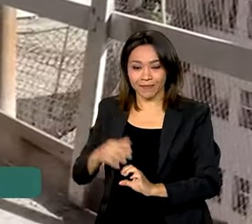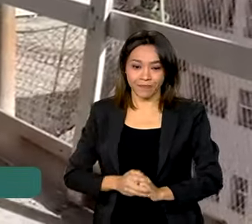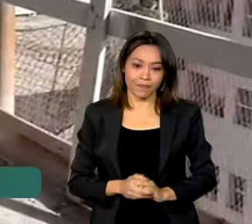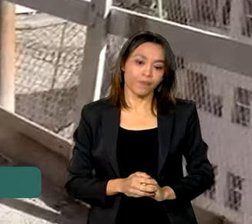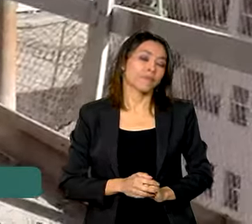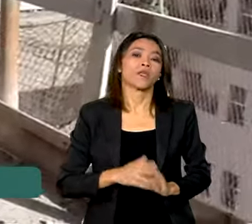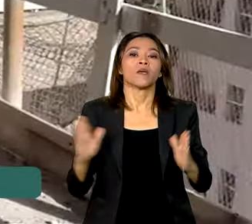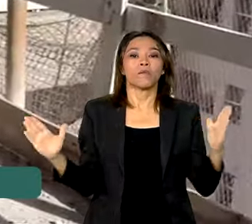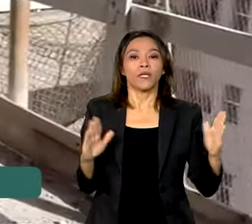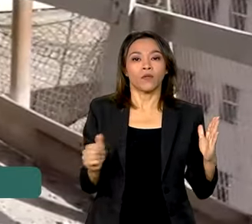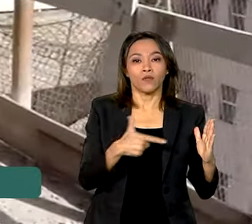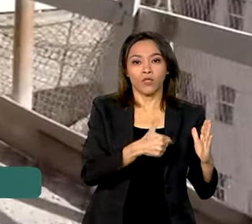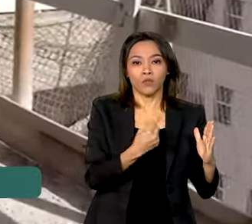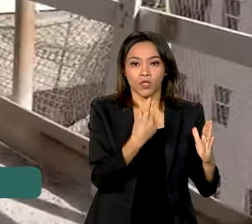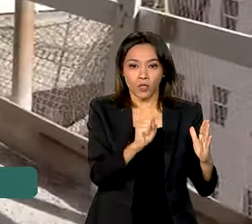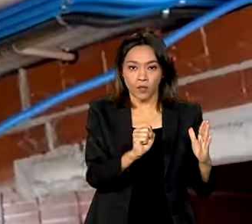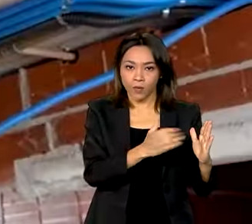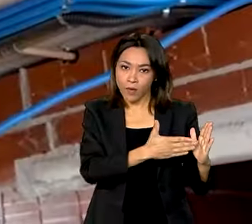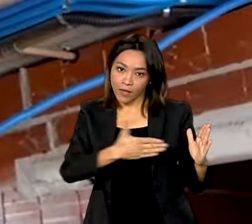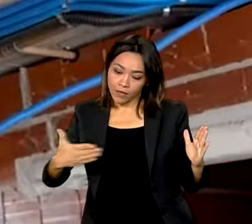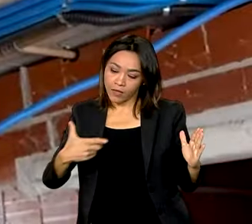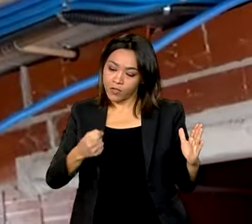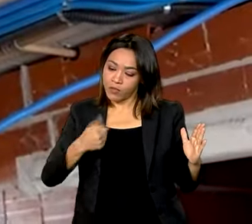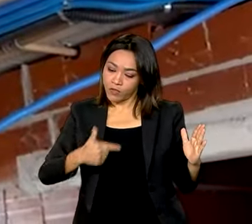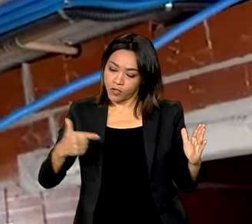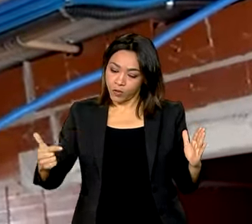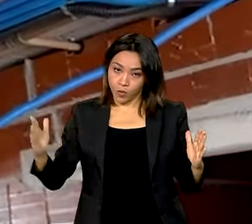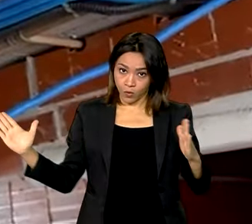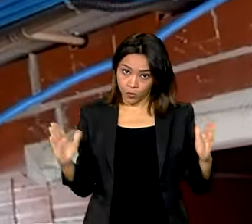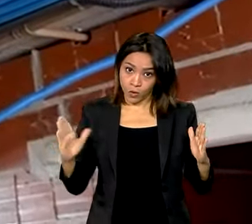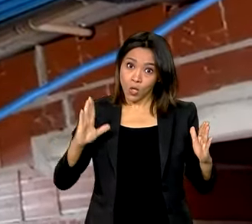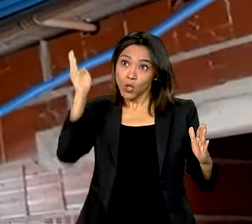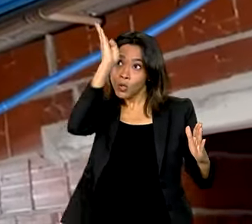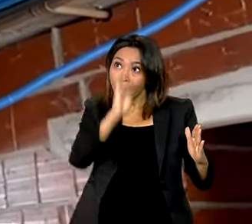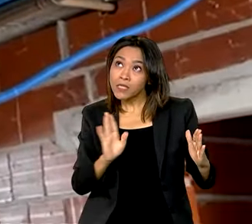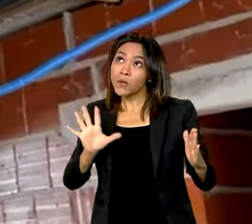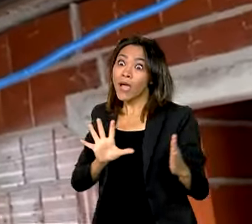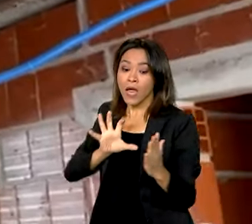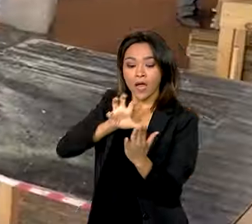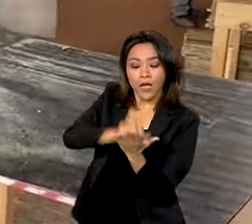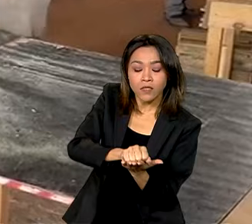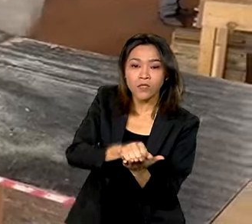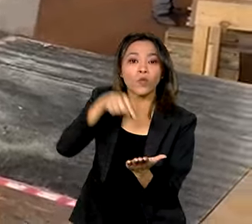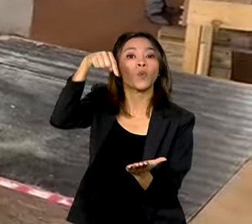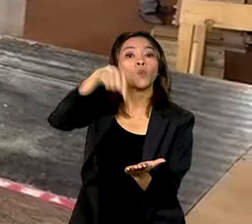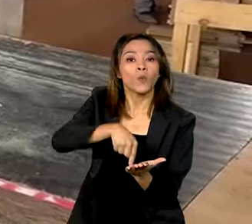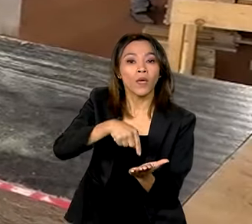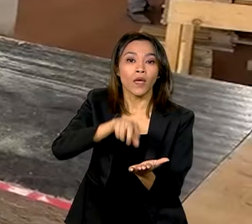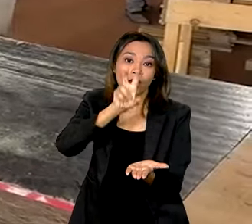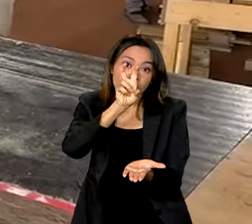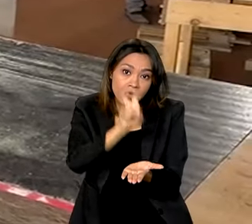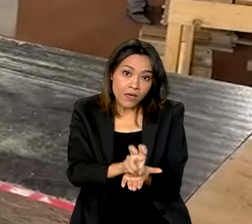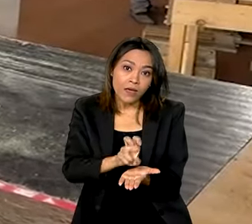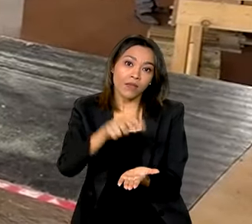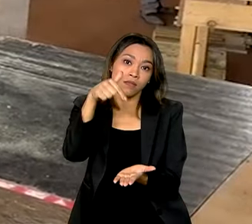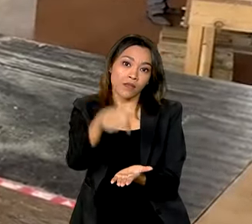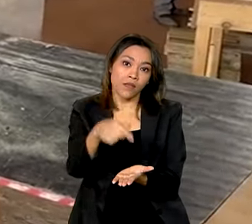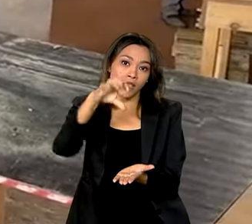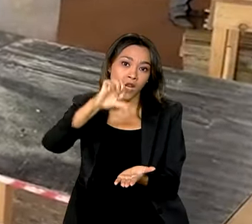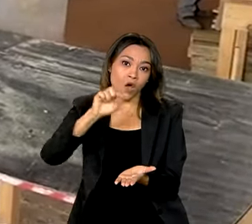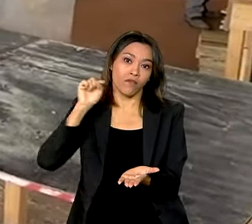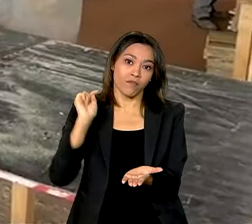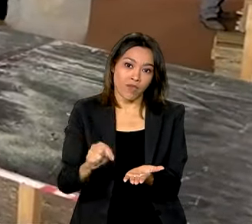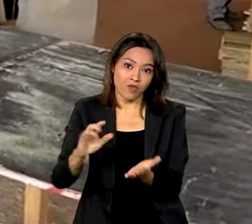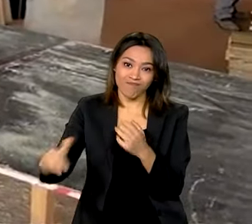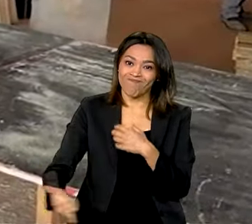2018 e 2022, o Brasil registrou uma média anual de cerca de 579 mil